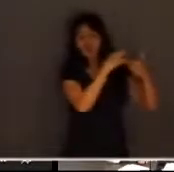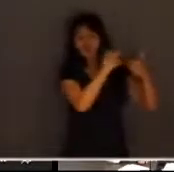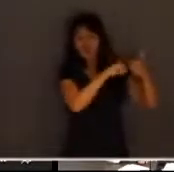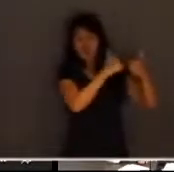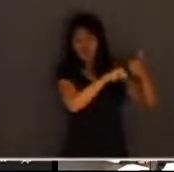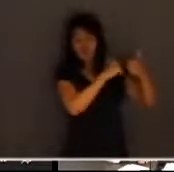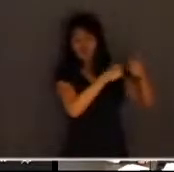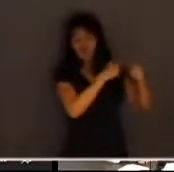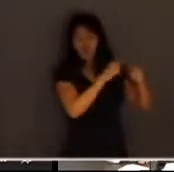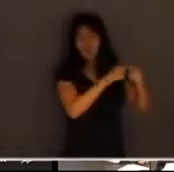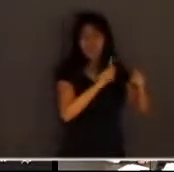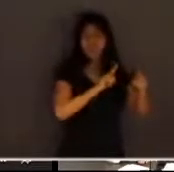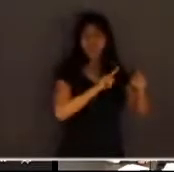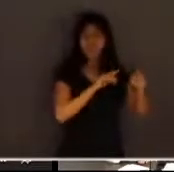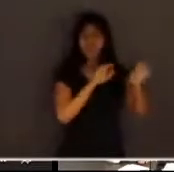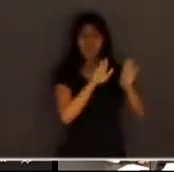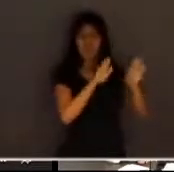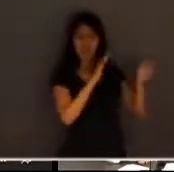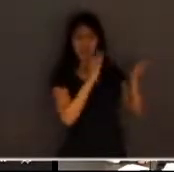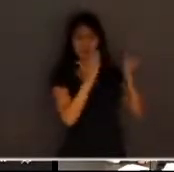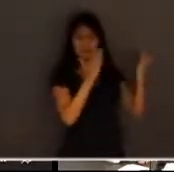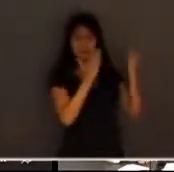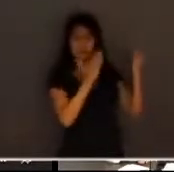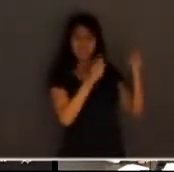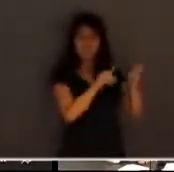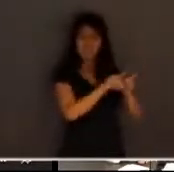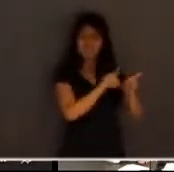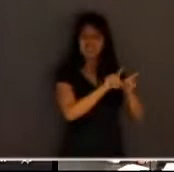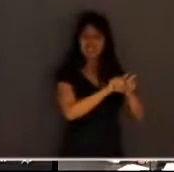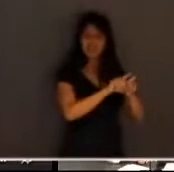entre vida sociedade e ministério público